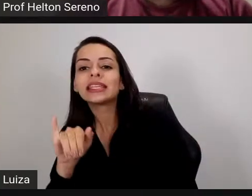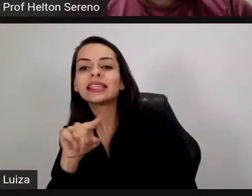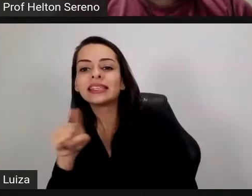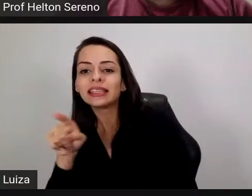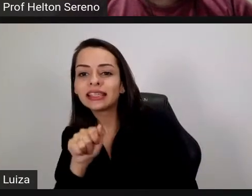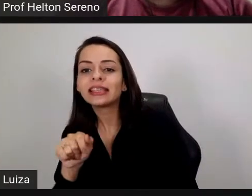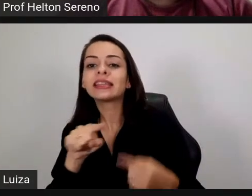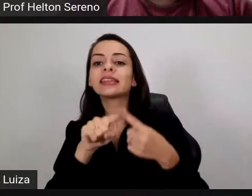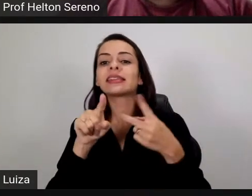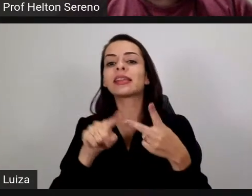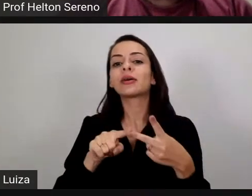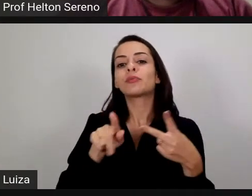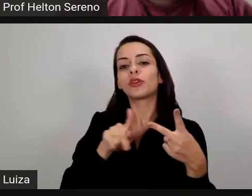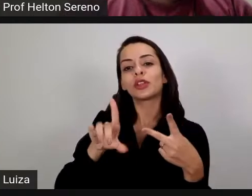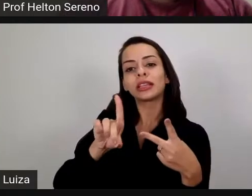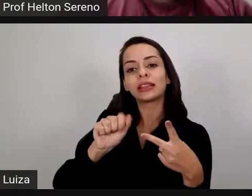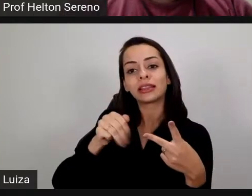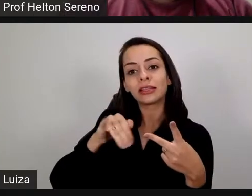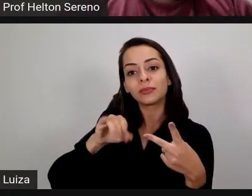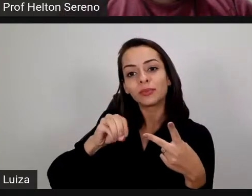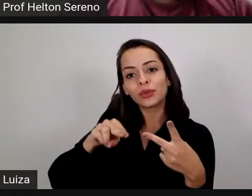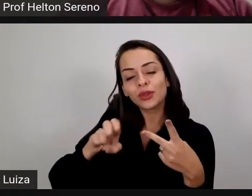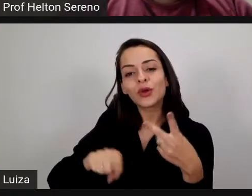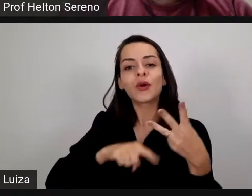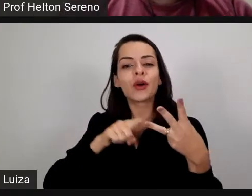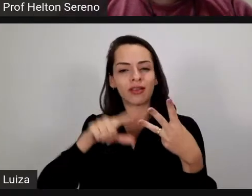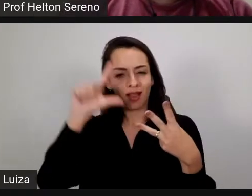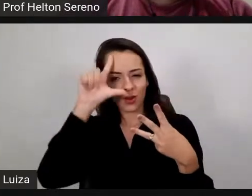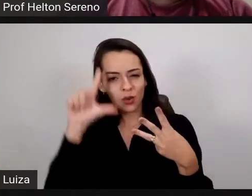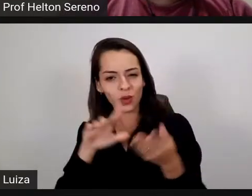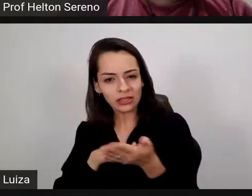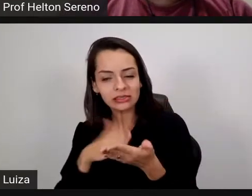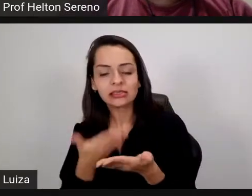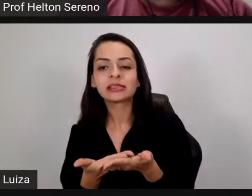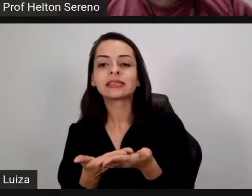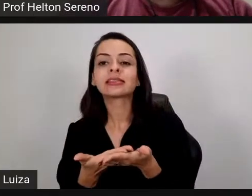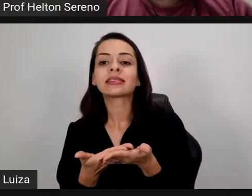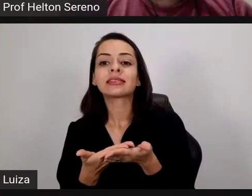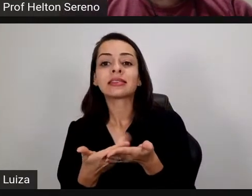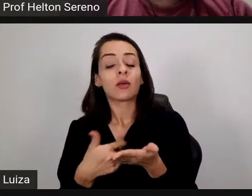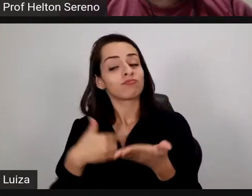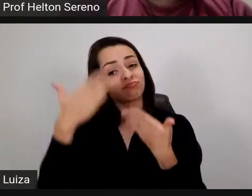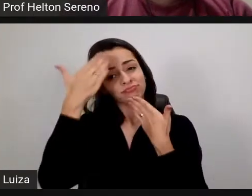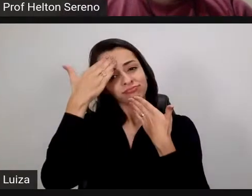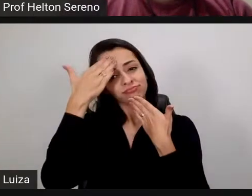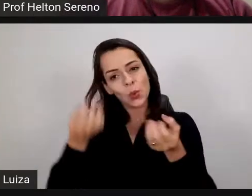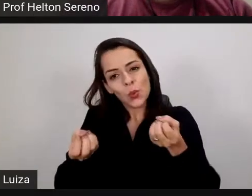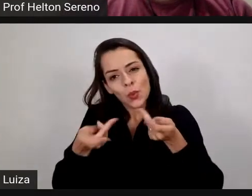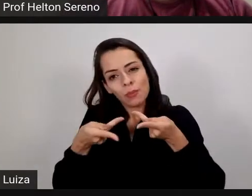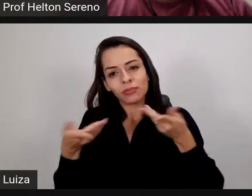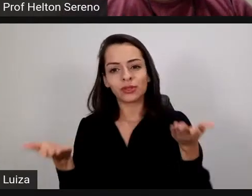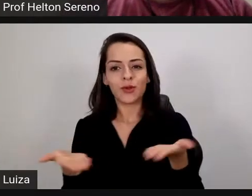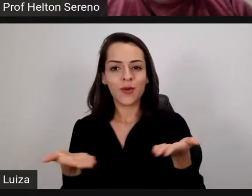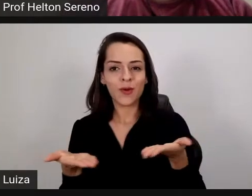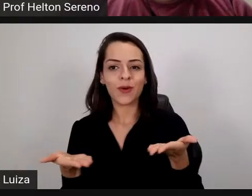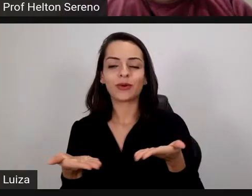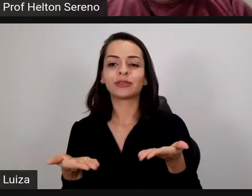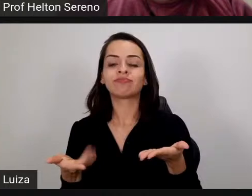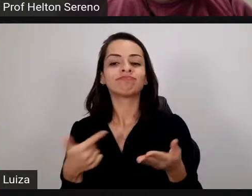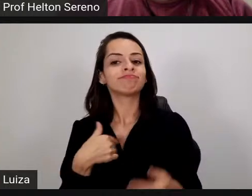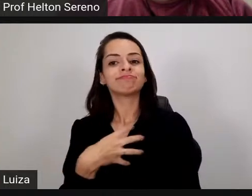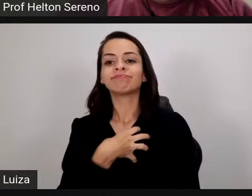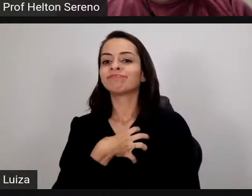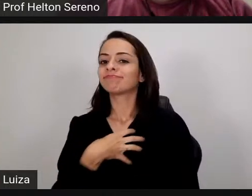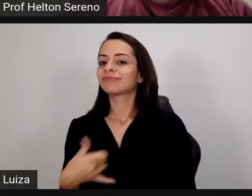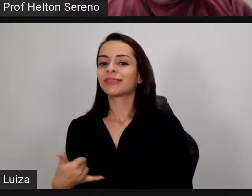Luísa, que está aí fazendo a tradução. Agradecer a oportunidade de estar aqui com vocês. Para mim, é uma grande satisfação